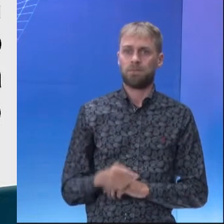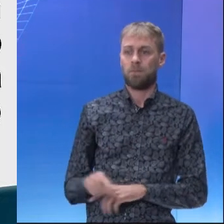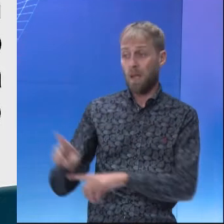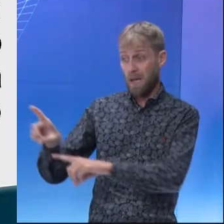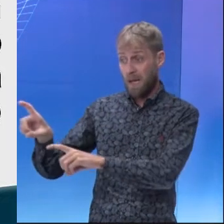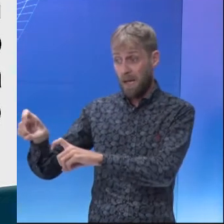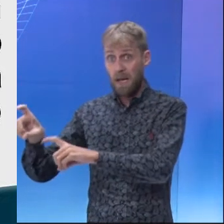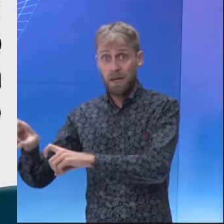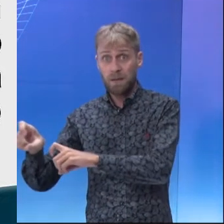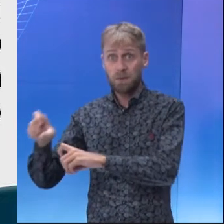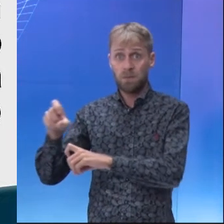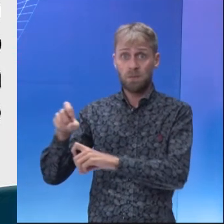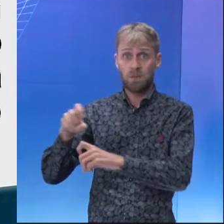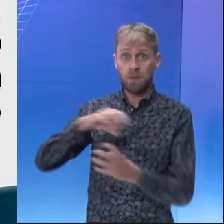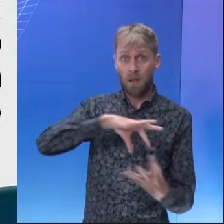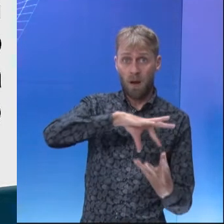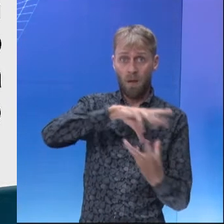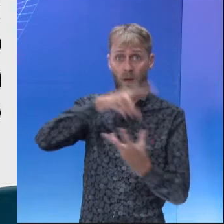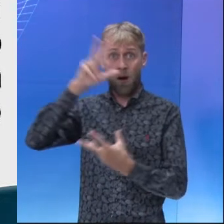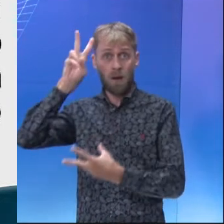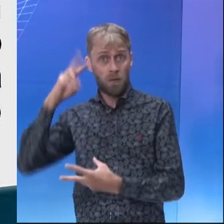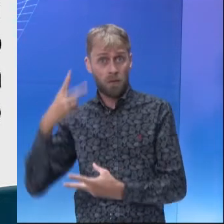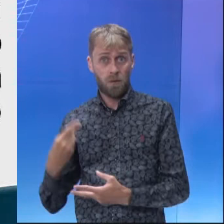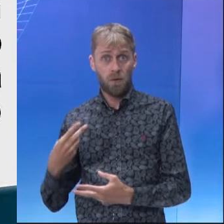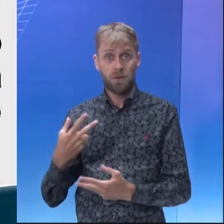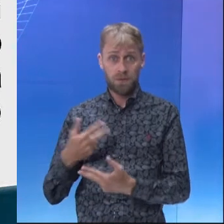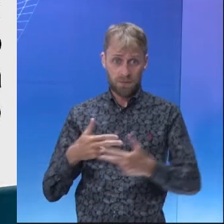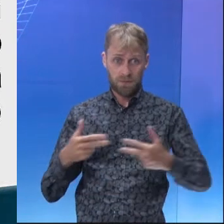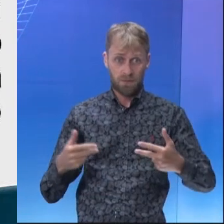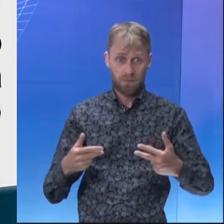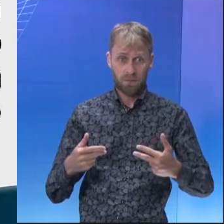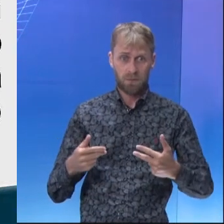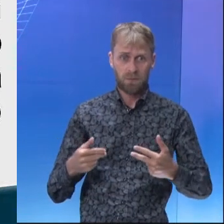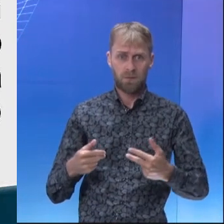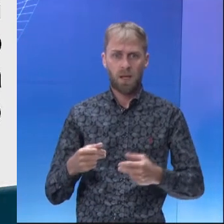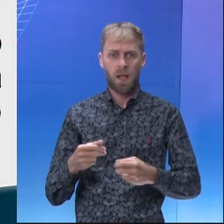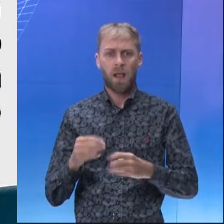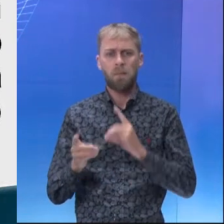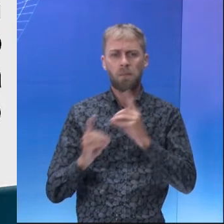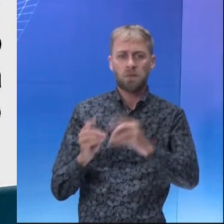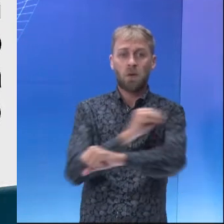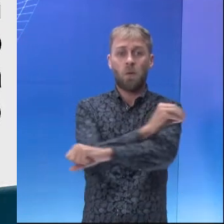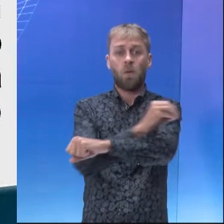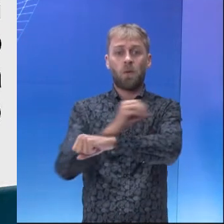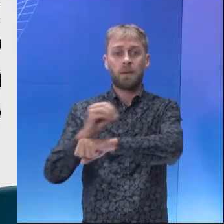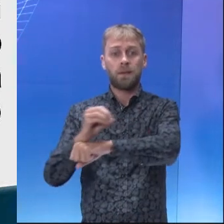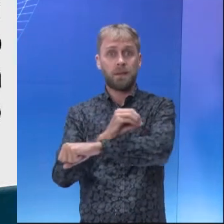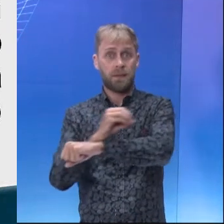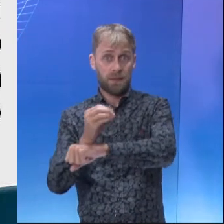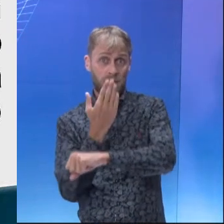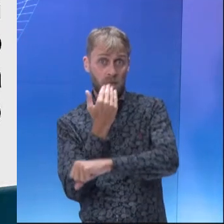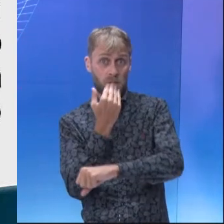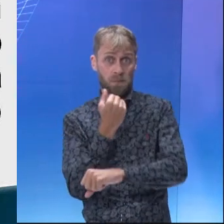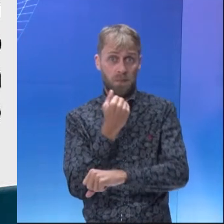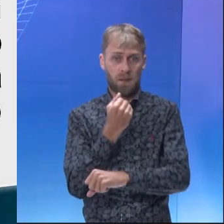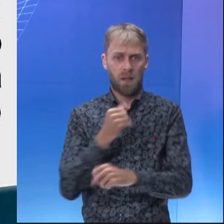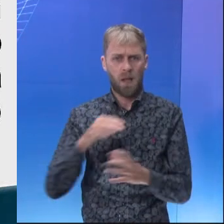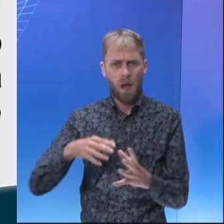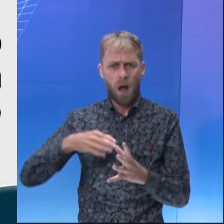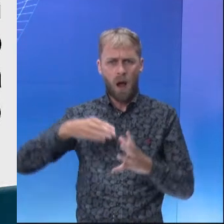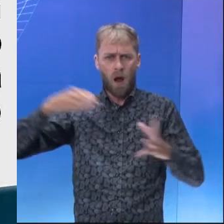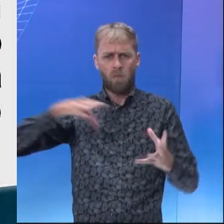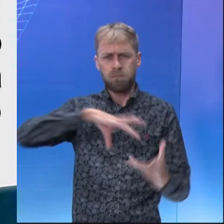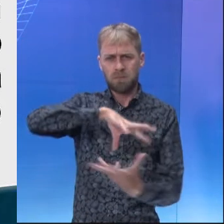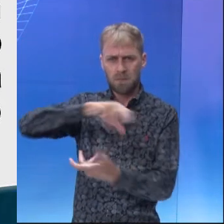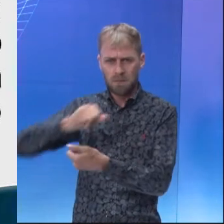A agricultura ecológica e a produção orgânica de alimentos estão ganhando relevância em diferentes partes do mundo. No campo